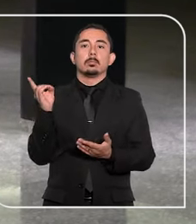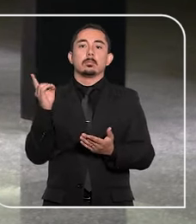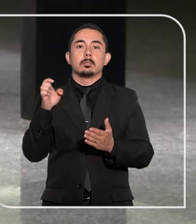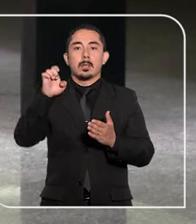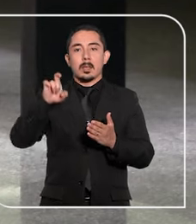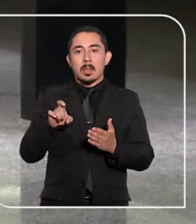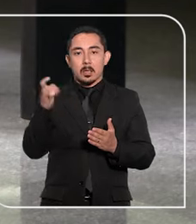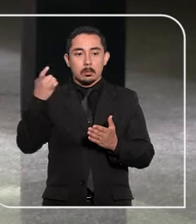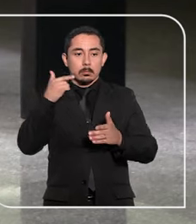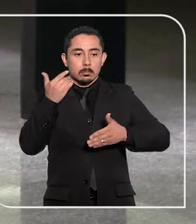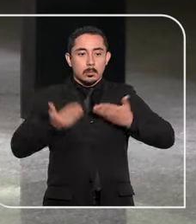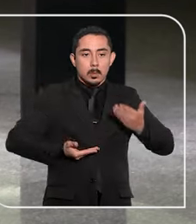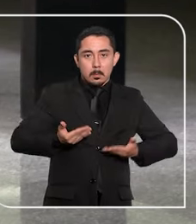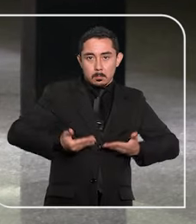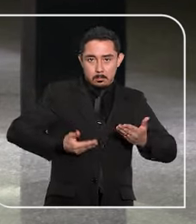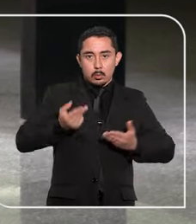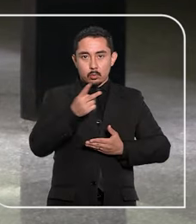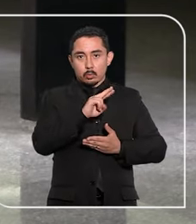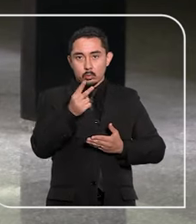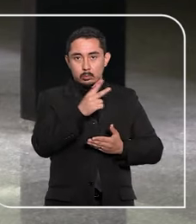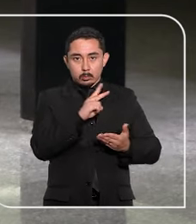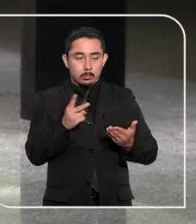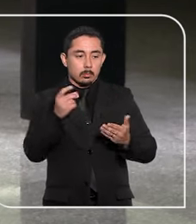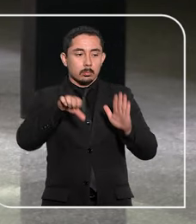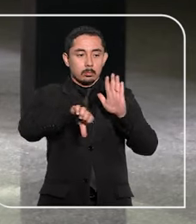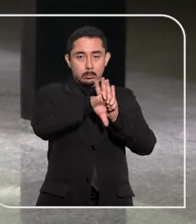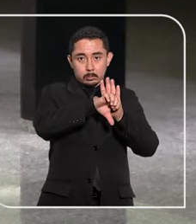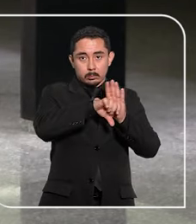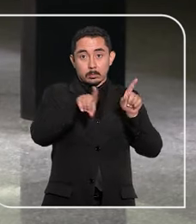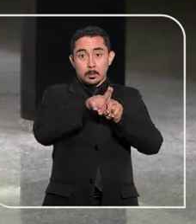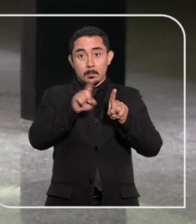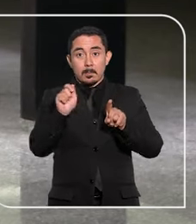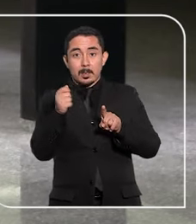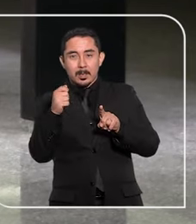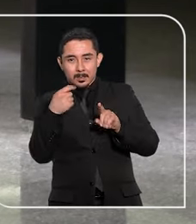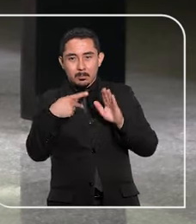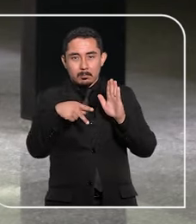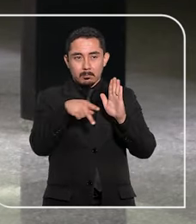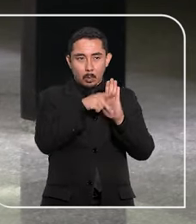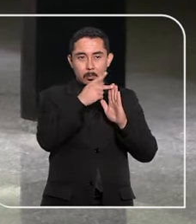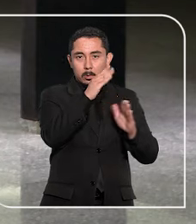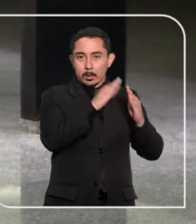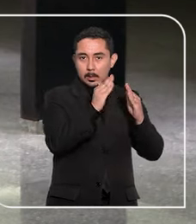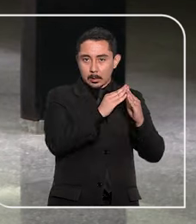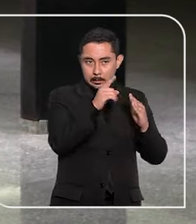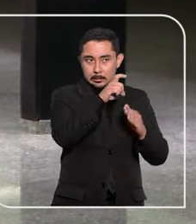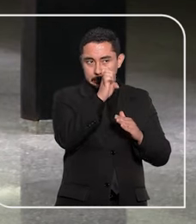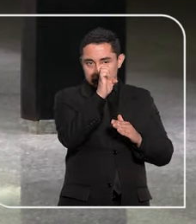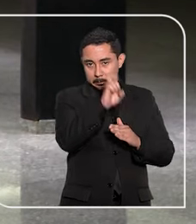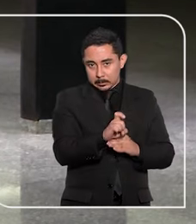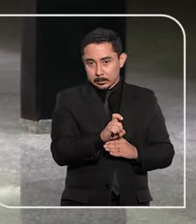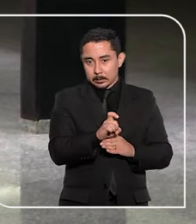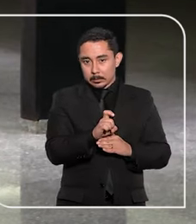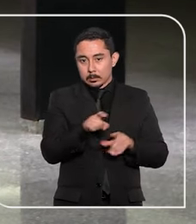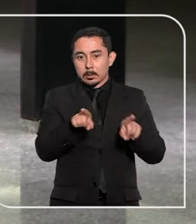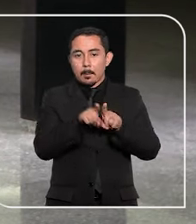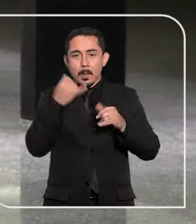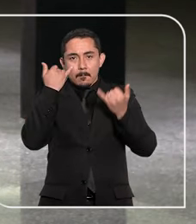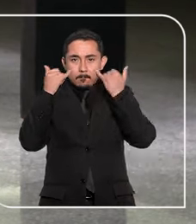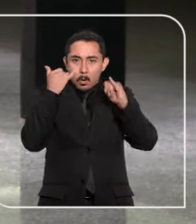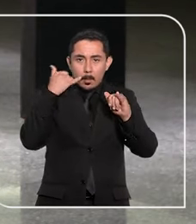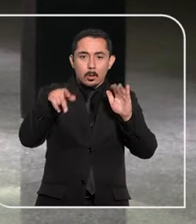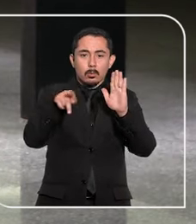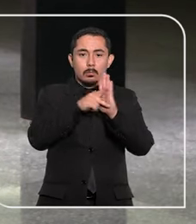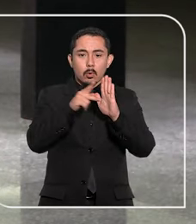-funcionário do casal cometer o crime, além de fornecer auxílio financeiro, a chave da residência do ex-marido e informações sobre a